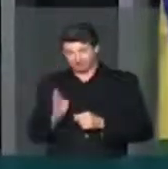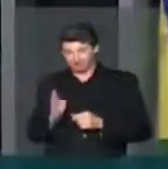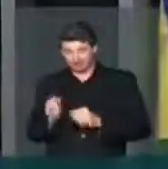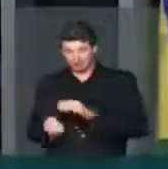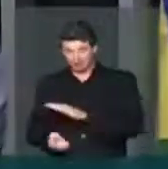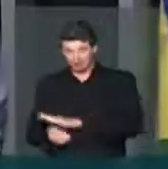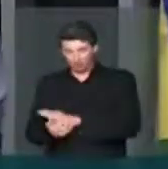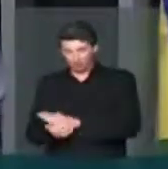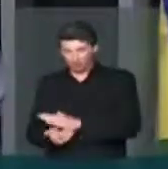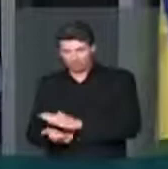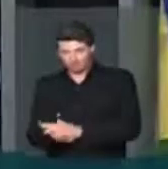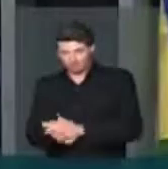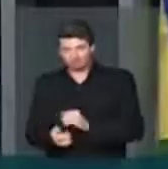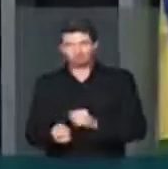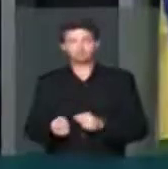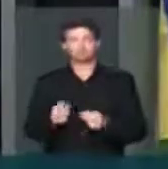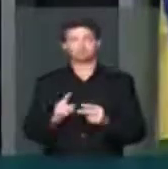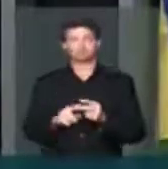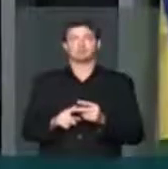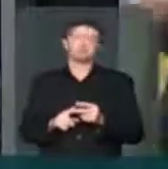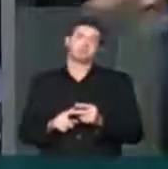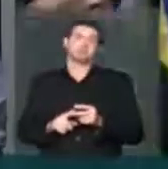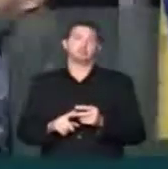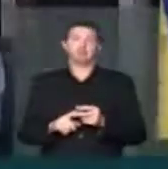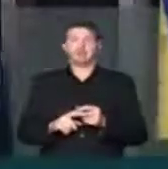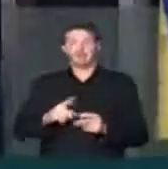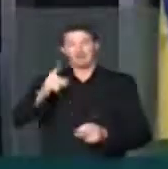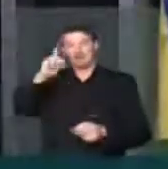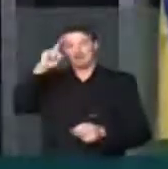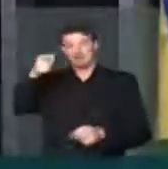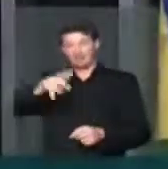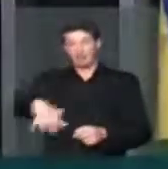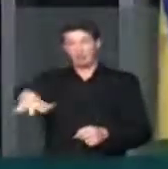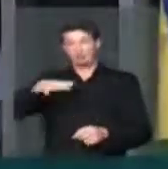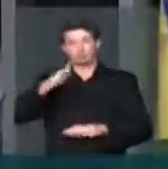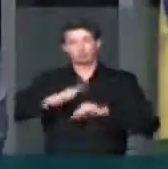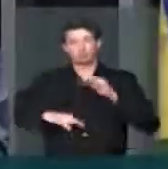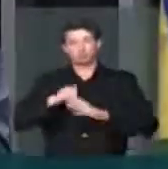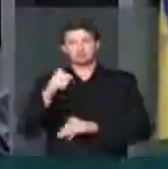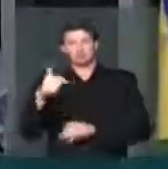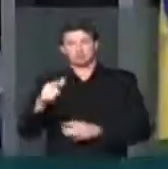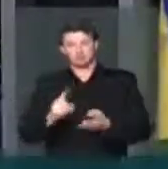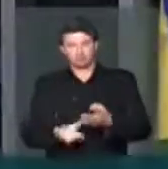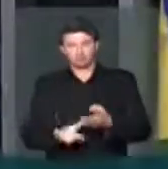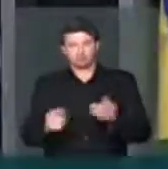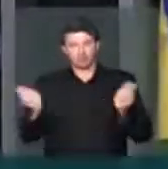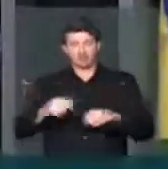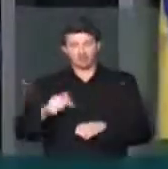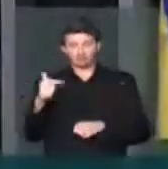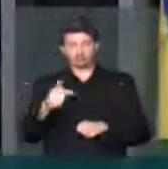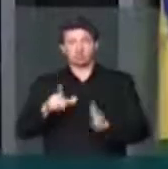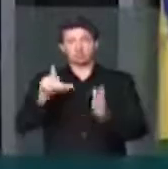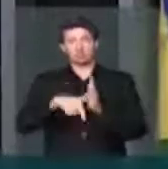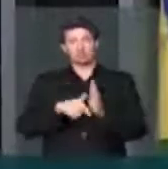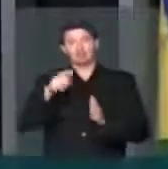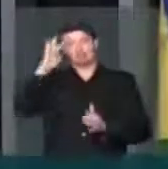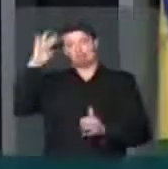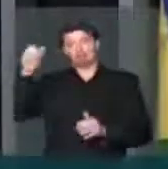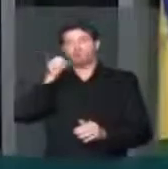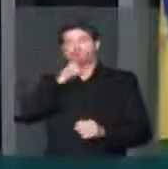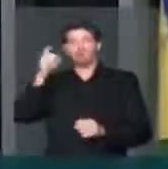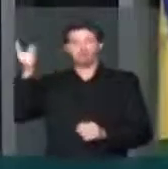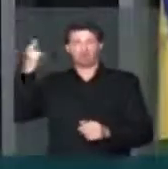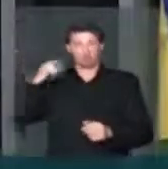de corrupção, de megalomania, de incompetência e de atraso ideológico.